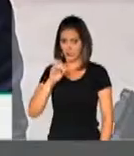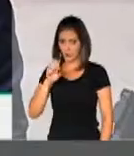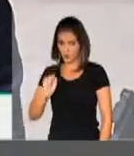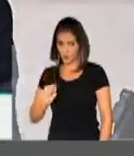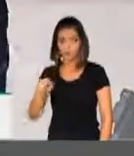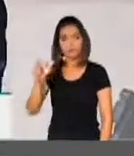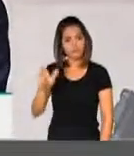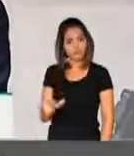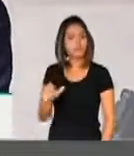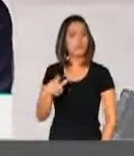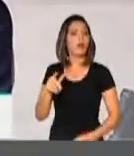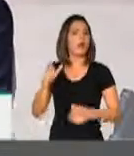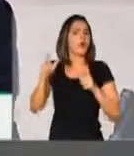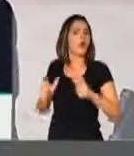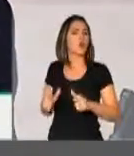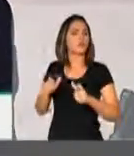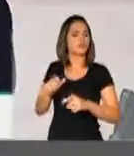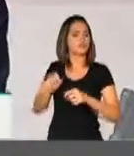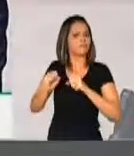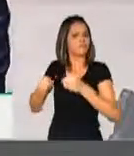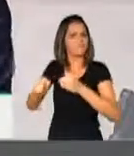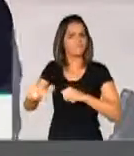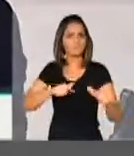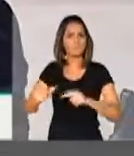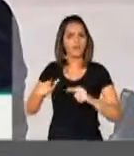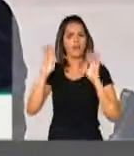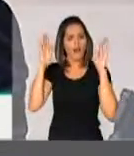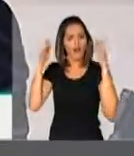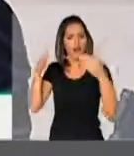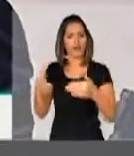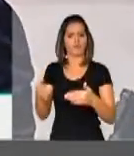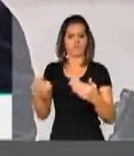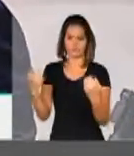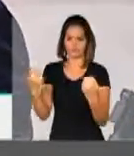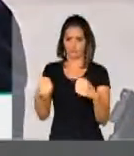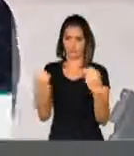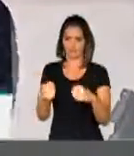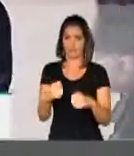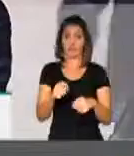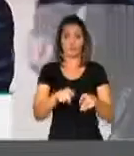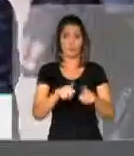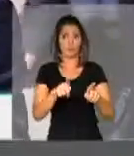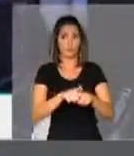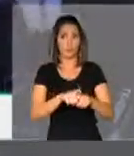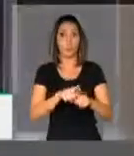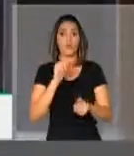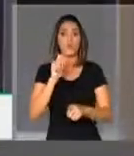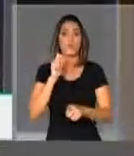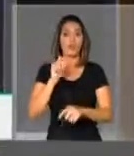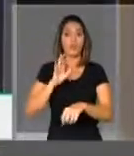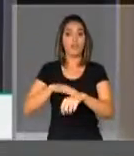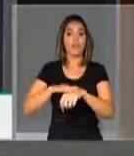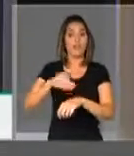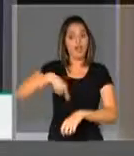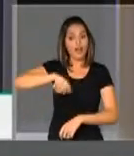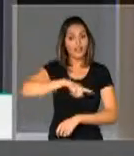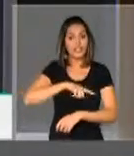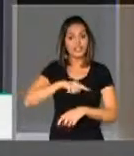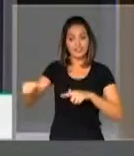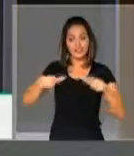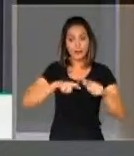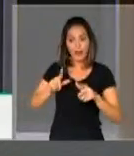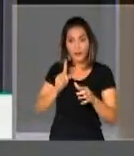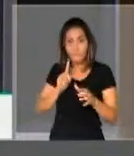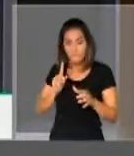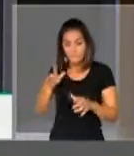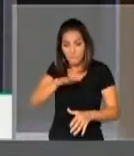de onde vem, tem muita atenção. importante que a gente não perca de vista o rio que corre na nossa aldeia, porque quem não